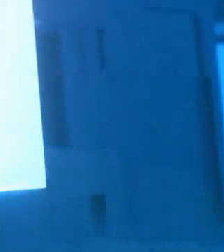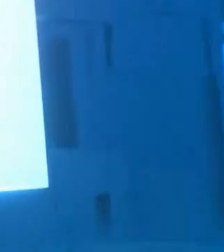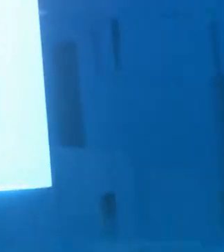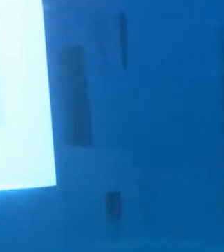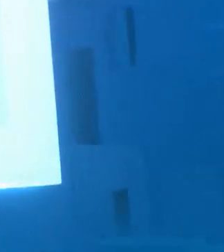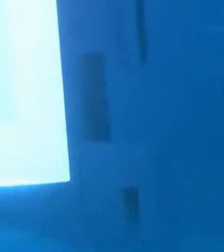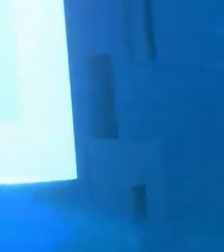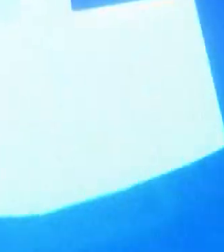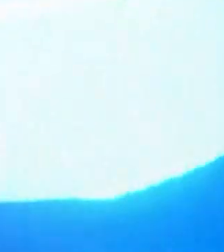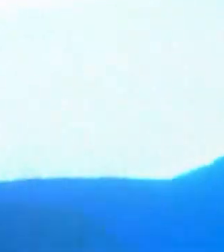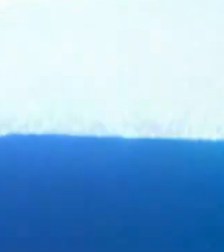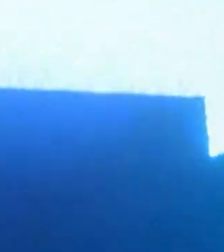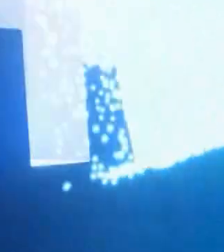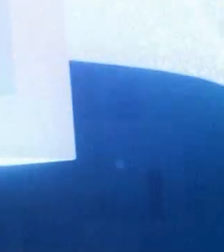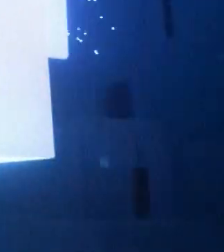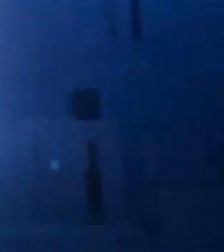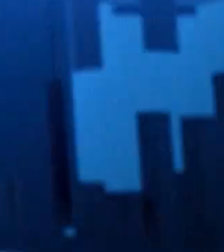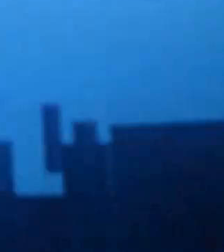Música Música